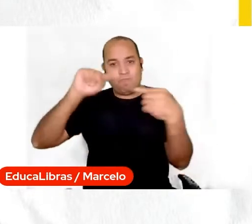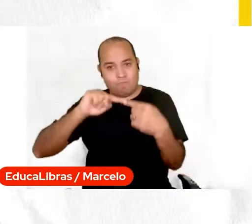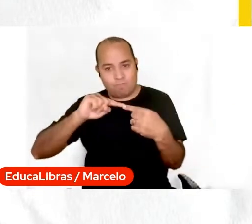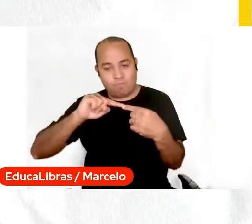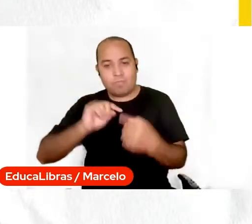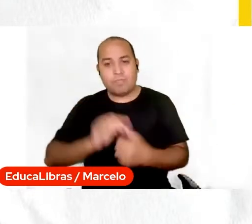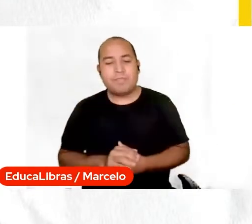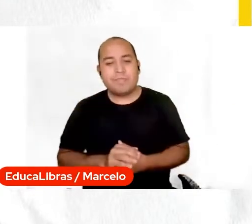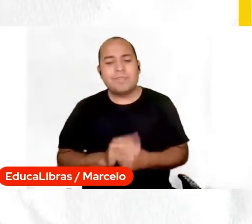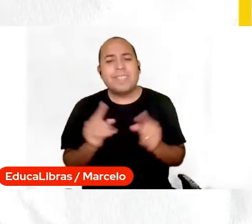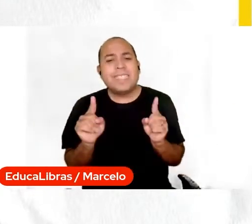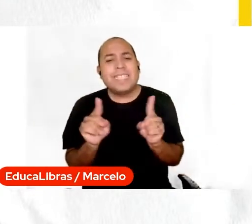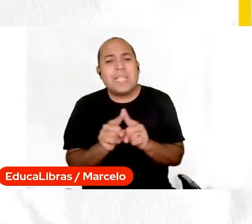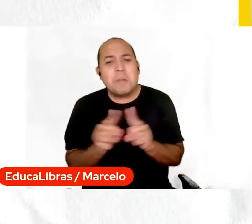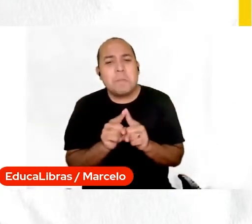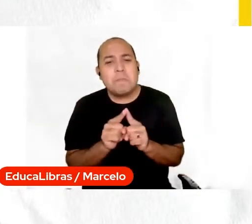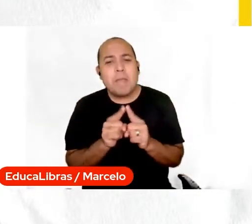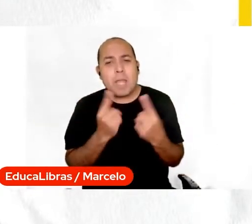enfrentamento,